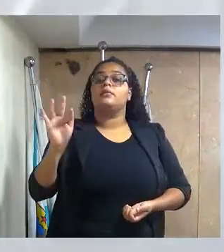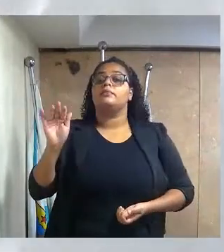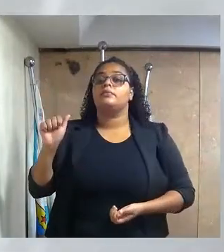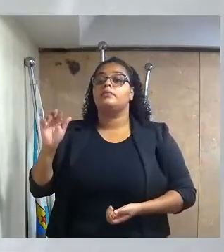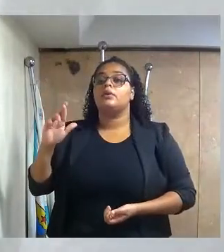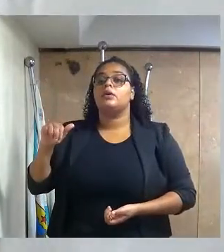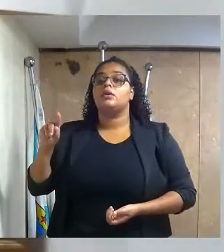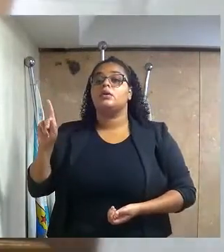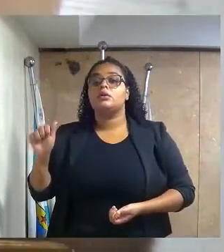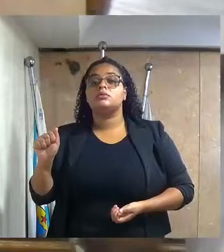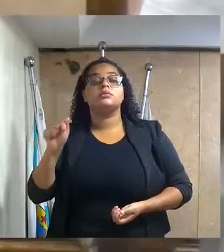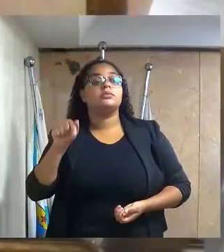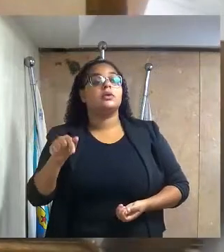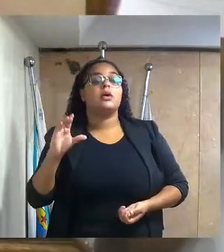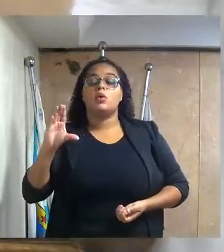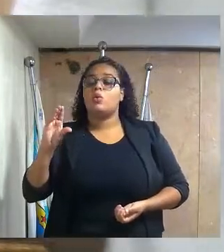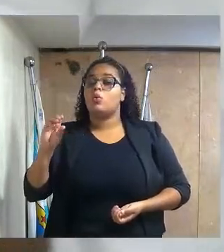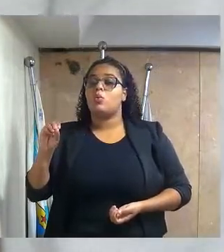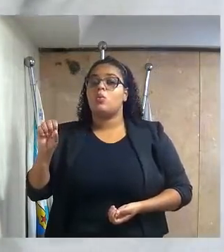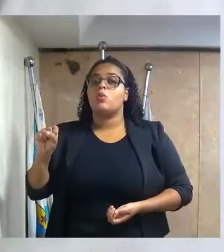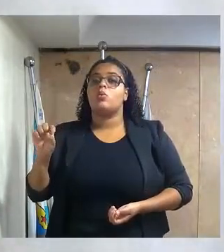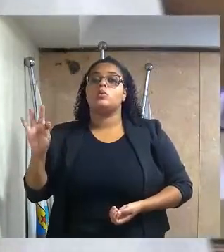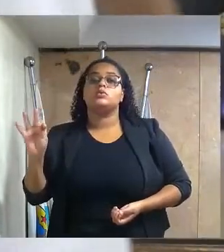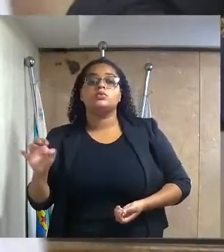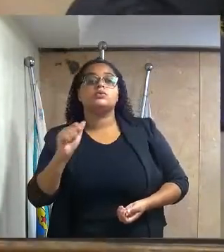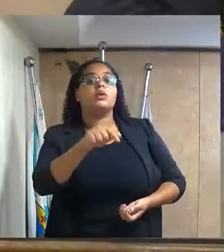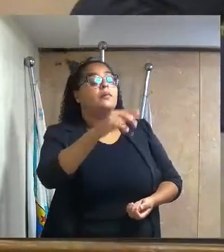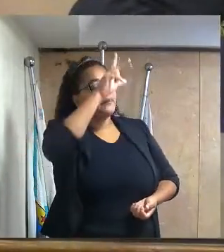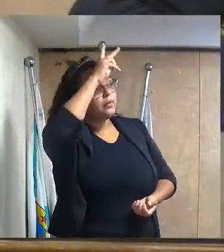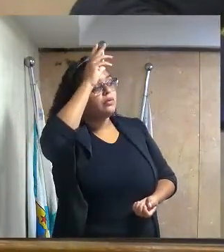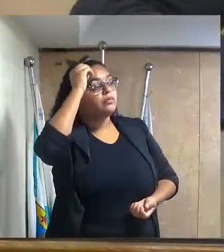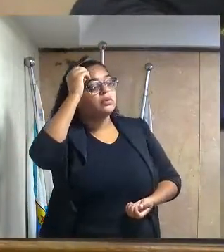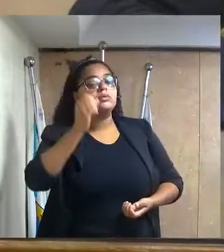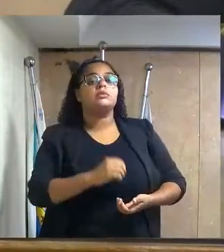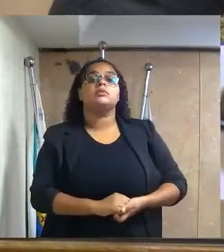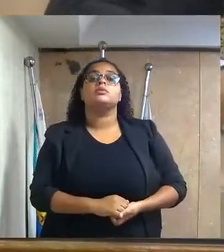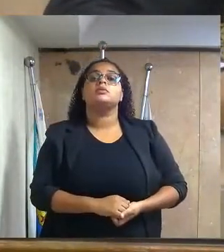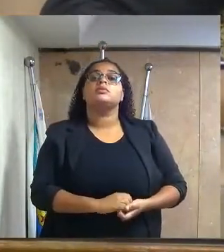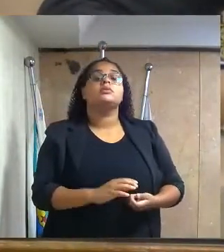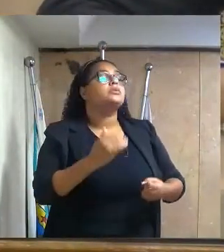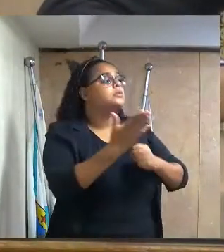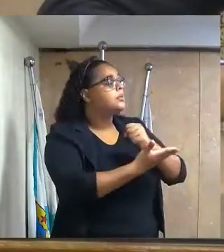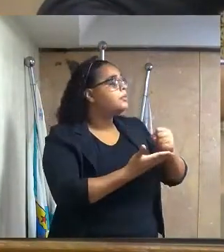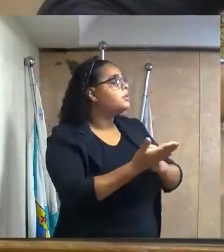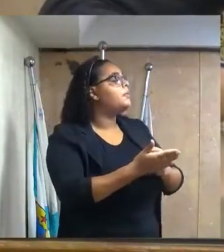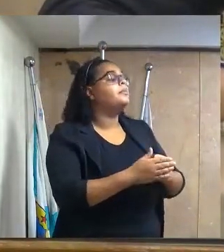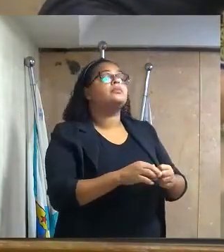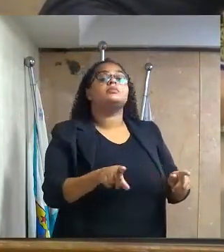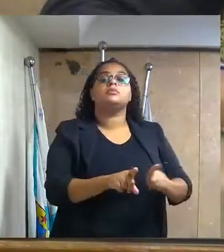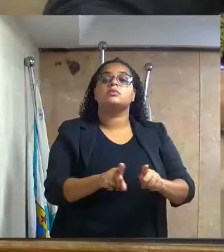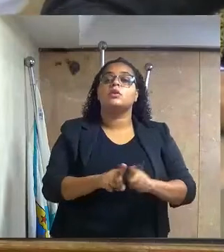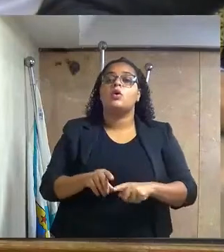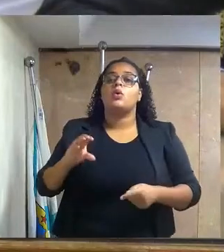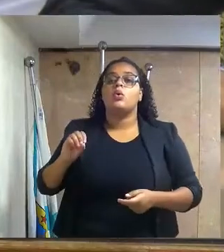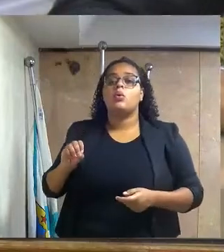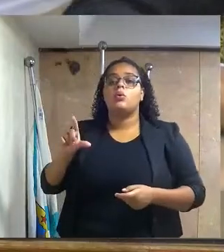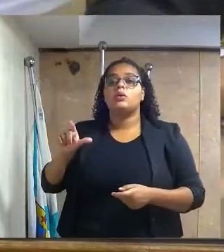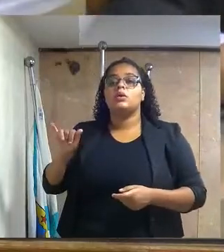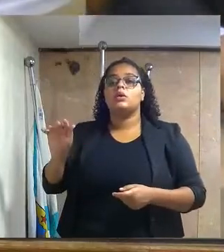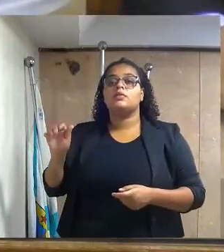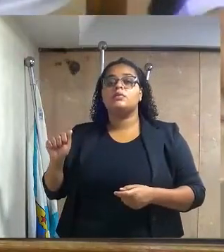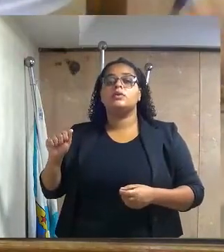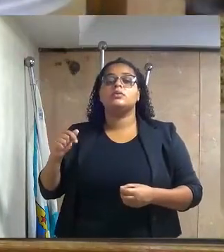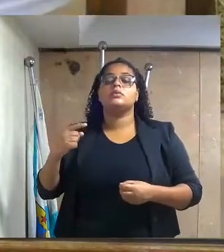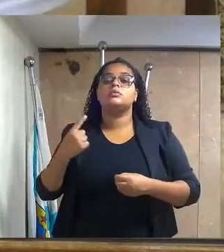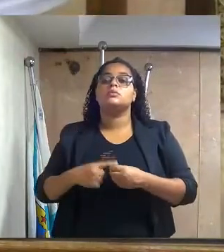Isabel da Costa, solicitando ao excelentíssimo senhor prefeito, saneamento básico ao longo da rua D'Alva da Oliveira, Jardim